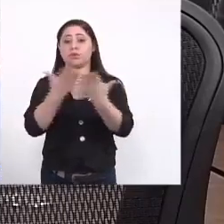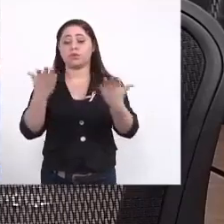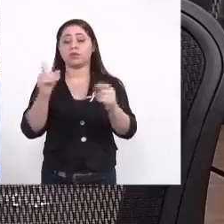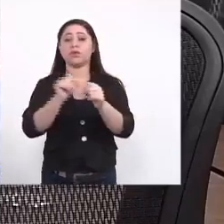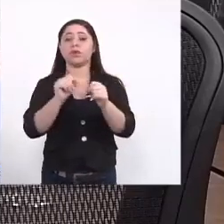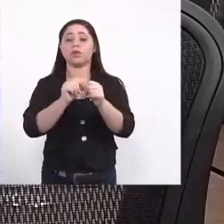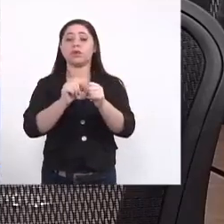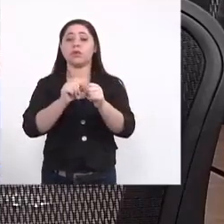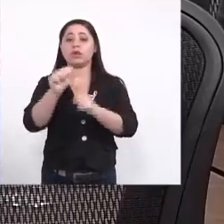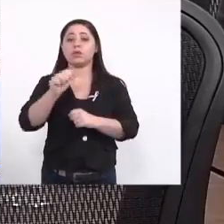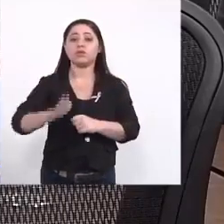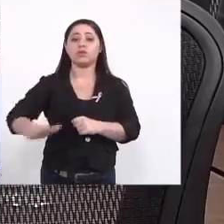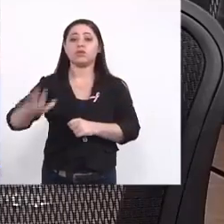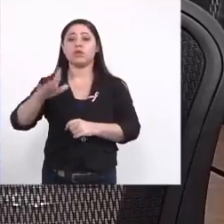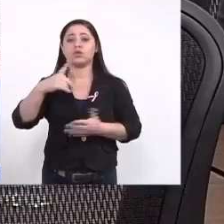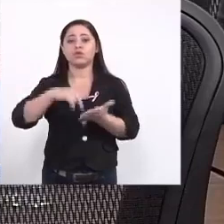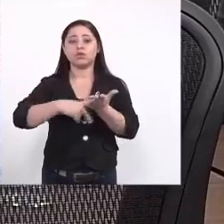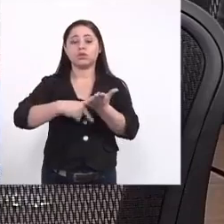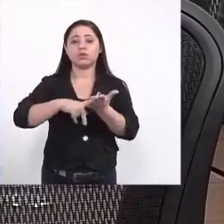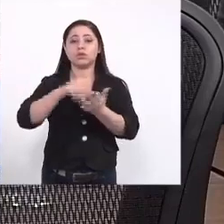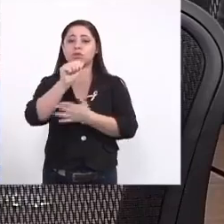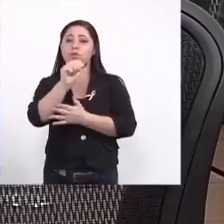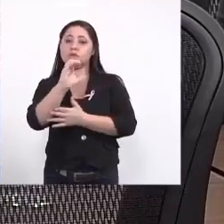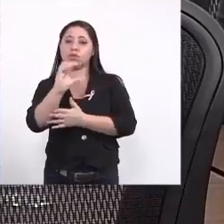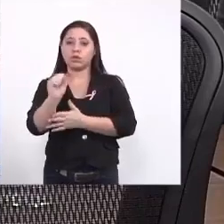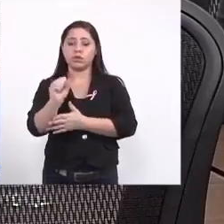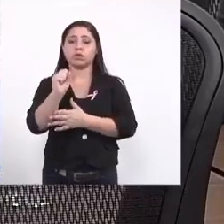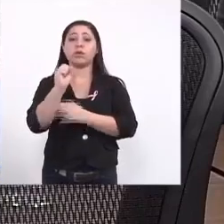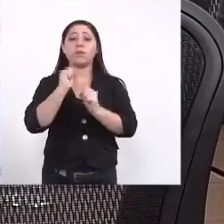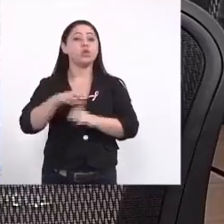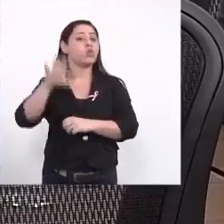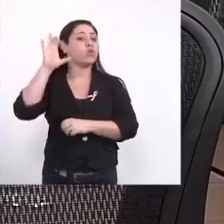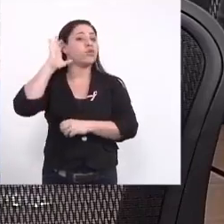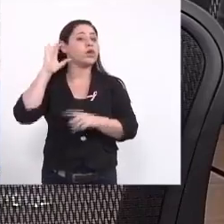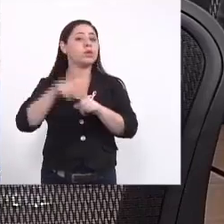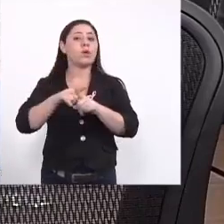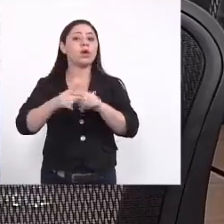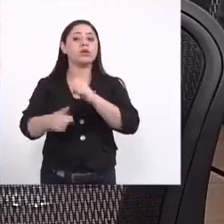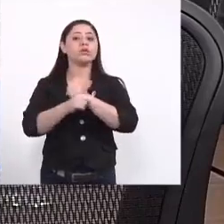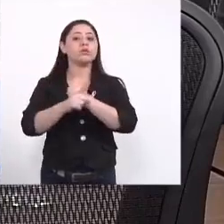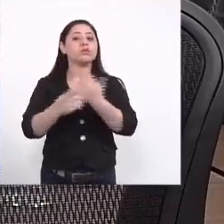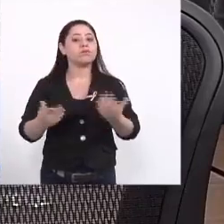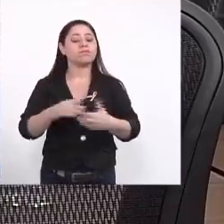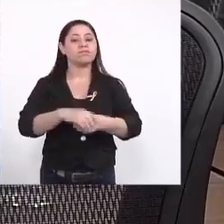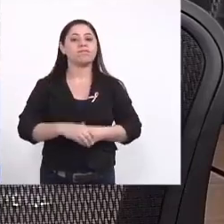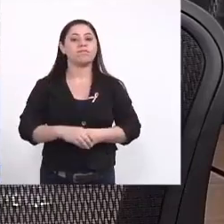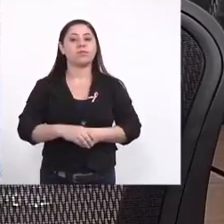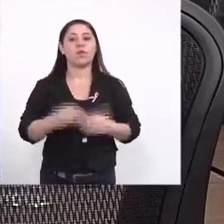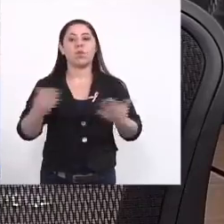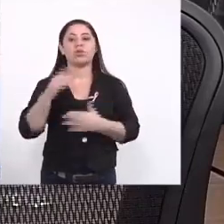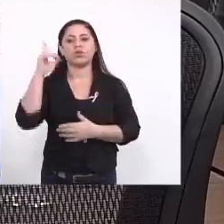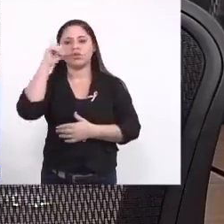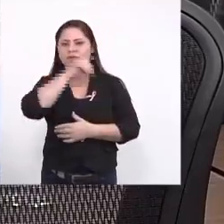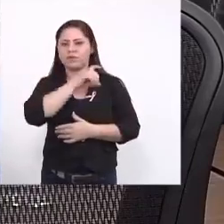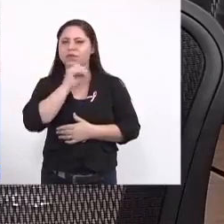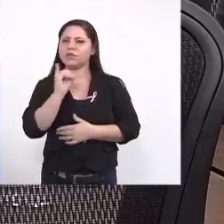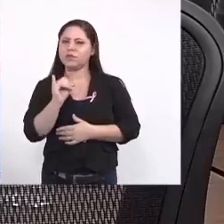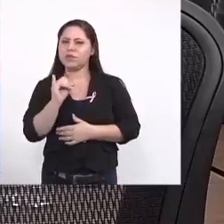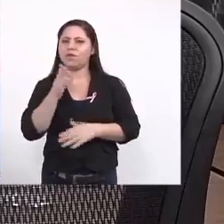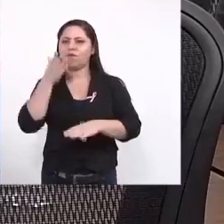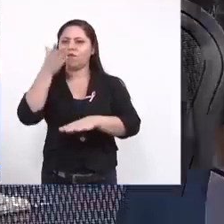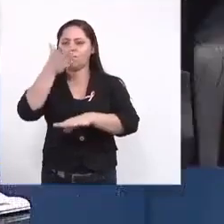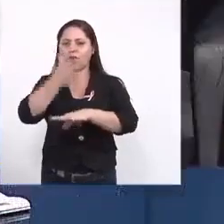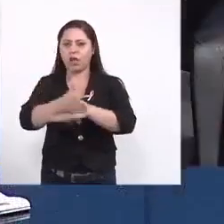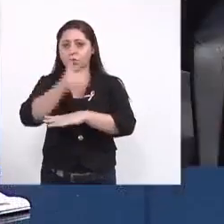as associações os sindicatos os agentes eles possam ser ouvidos eles possam ser atendidos que hoje é muito difícil hoje se você vai